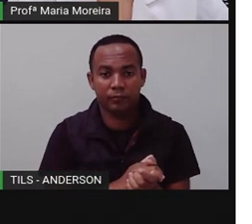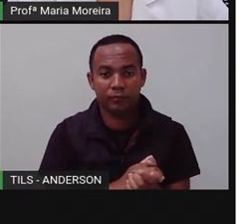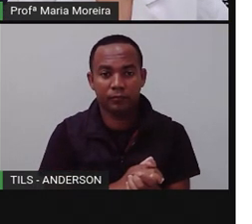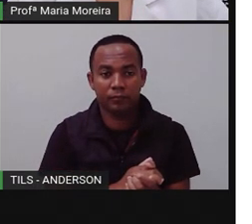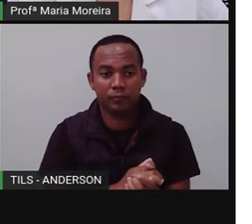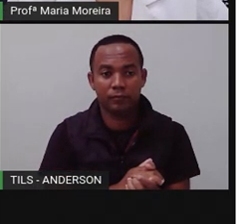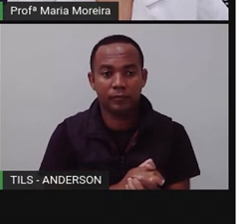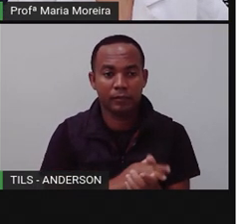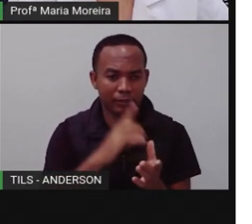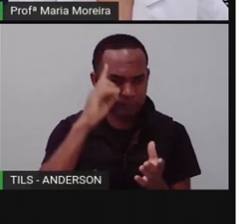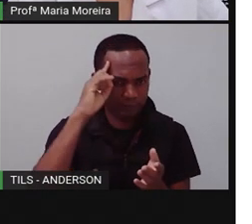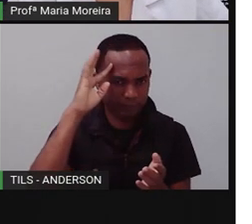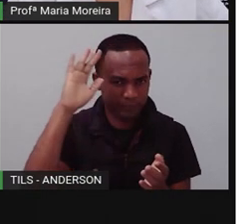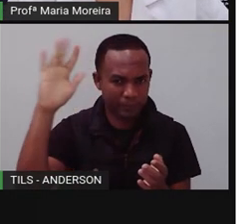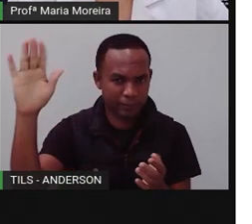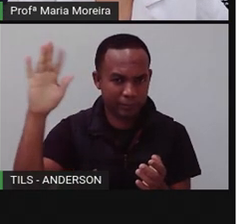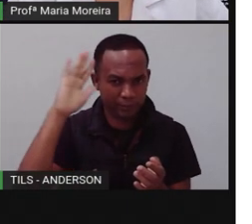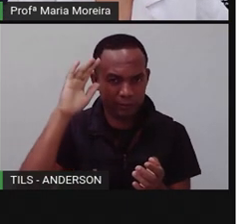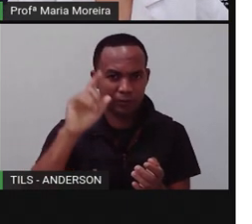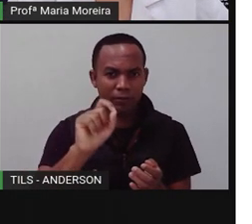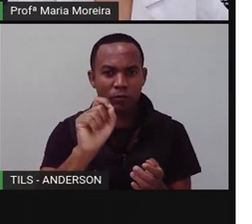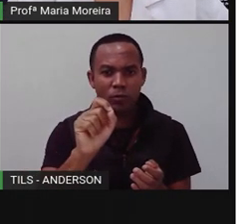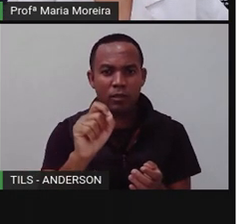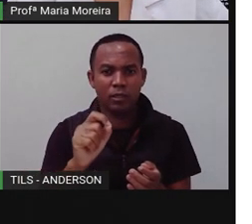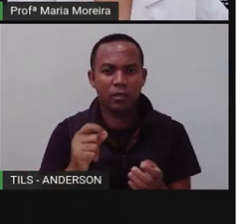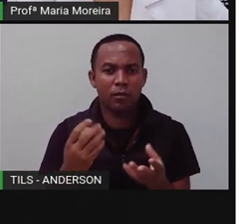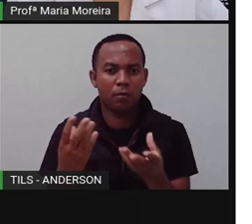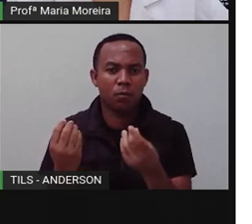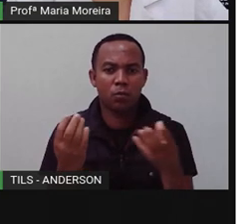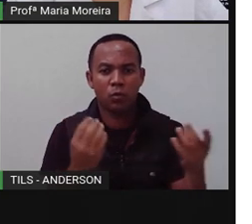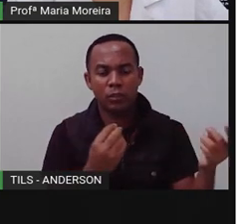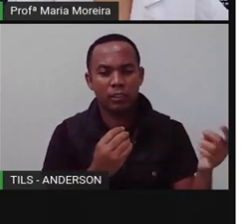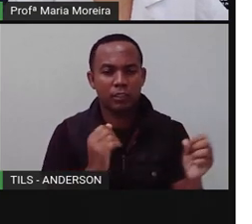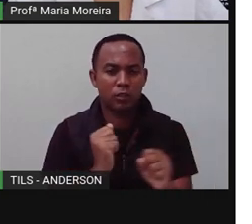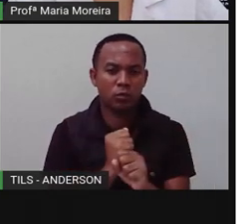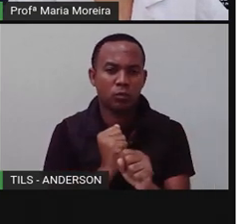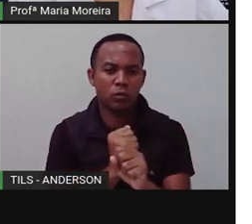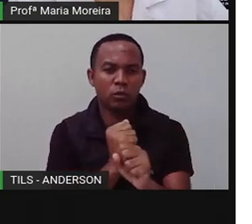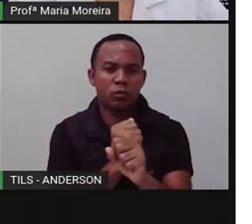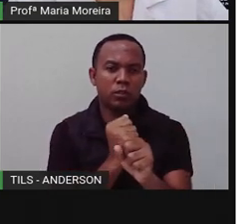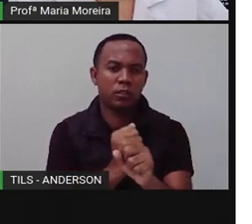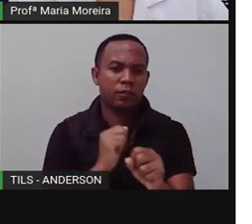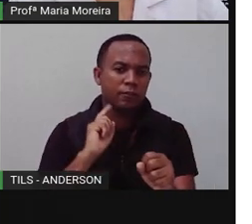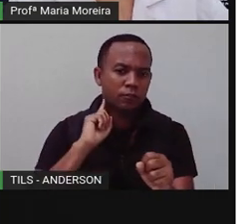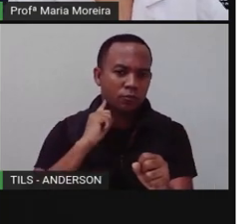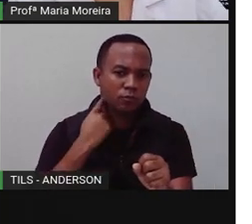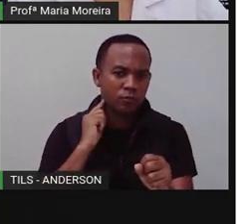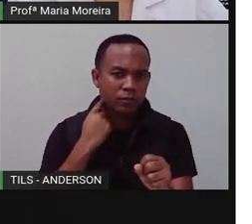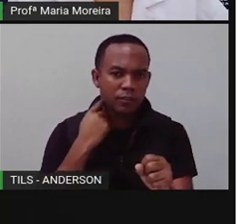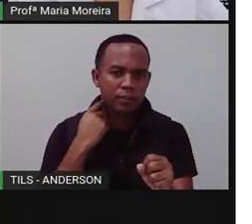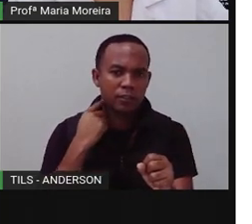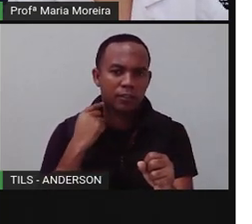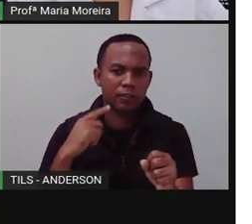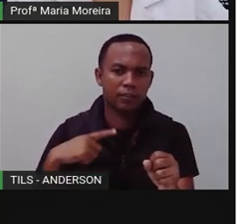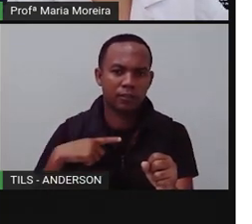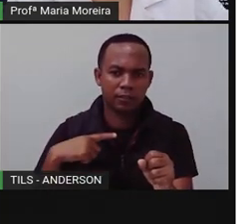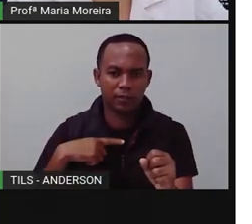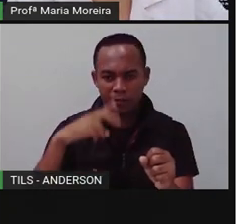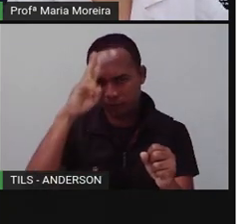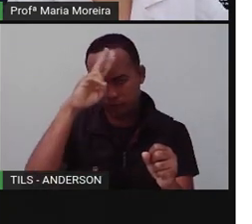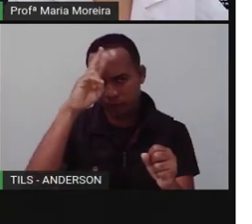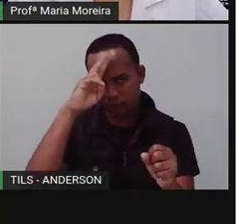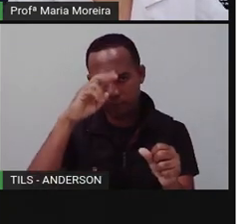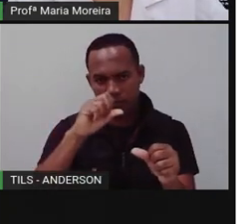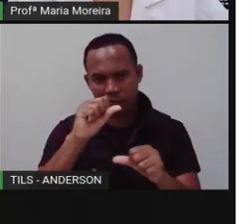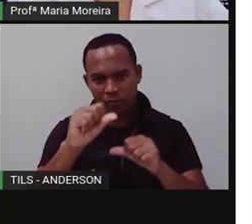Imagine agora que as ilhas sejam tomadas por construções e lixo. Lembra que a prova falou sobre essa modificação do